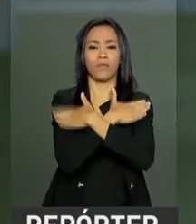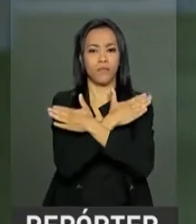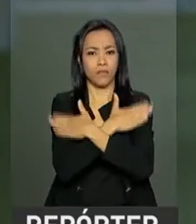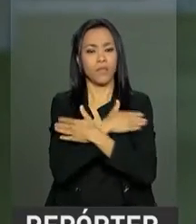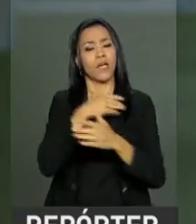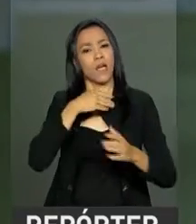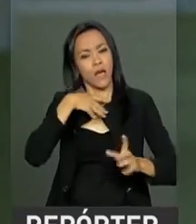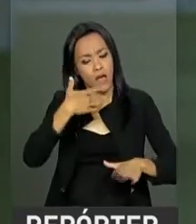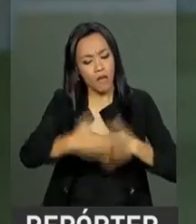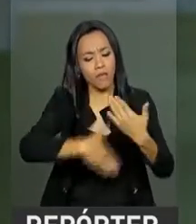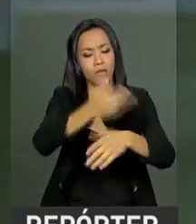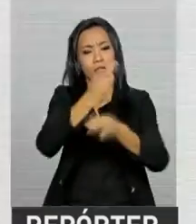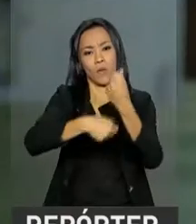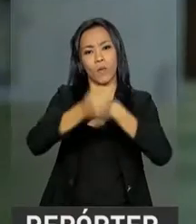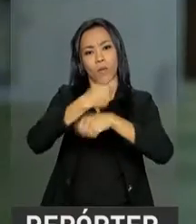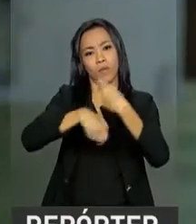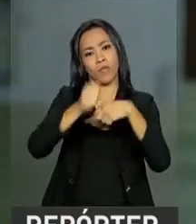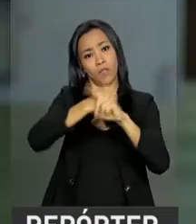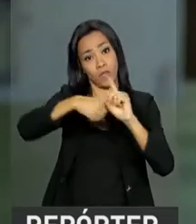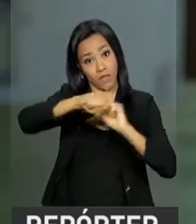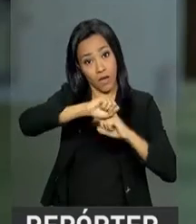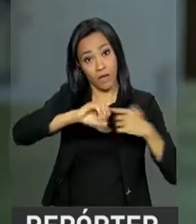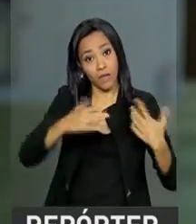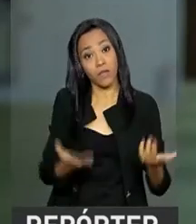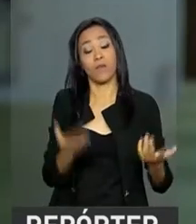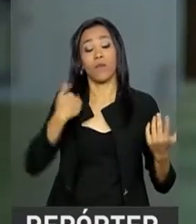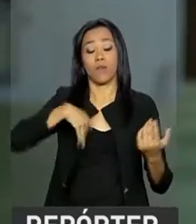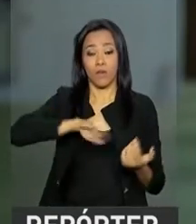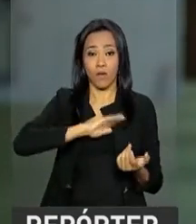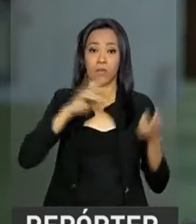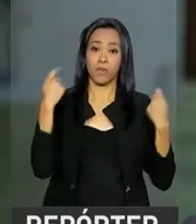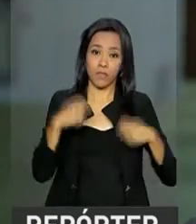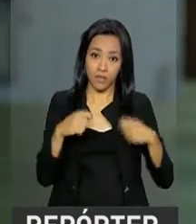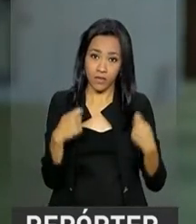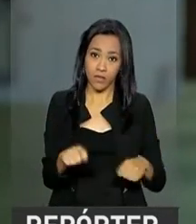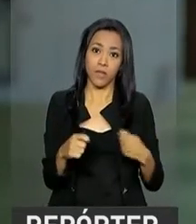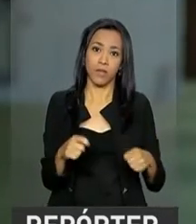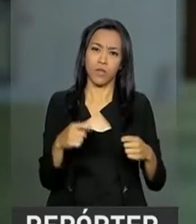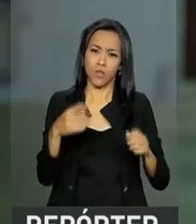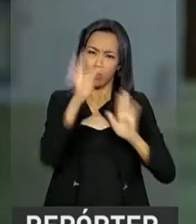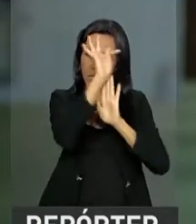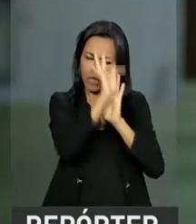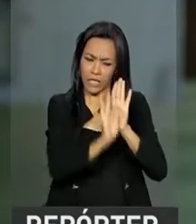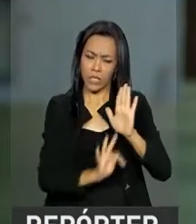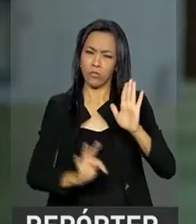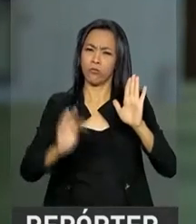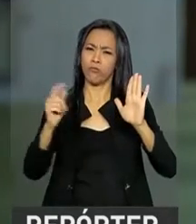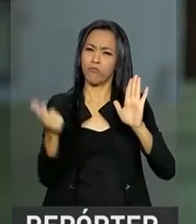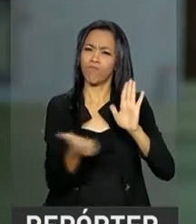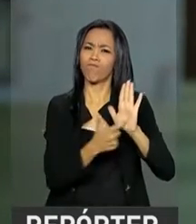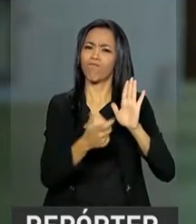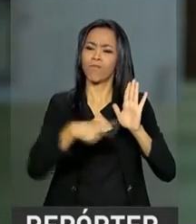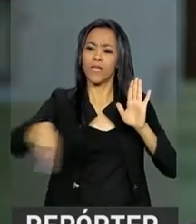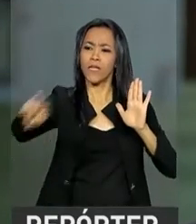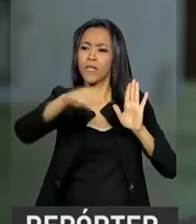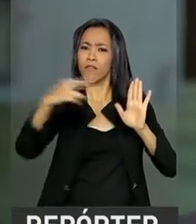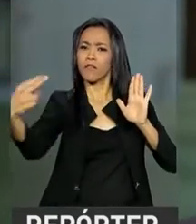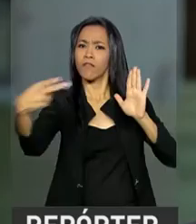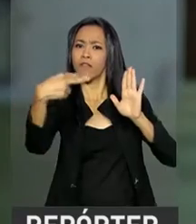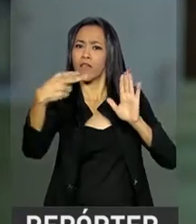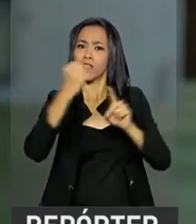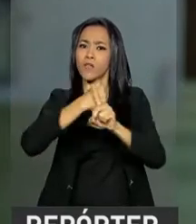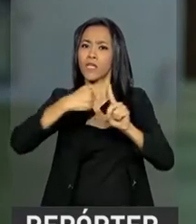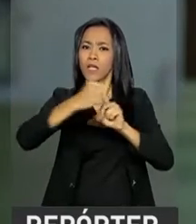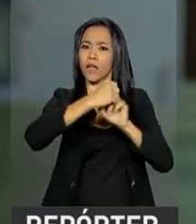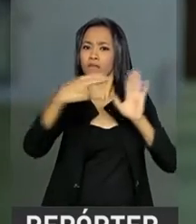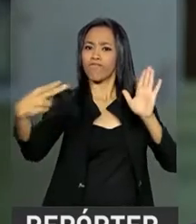economia e do avanço social. Eu acho que o que temos que construir é um texto palatável, um texto que a sociedade entenda, para ter um